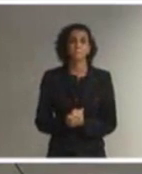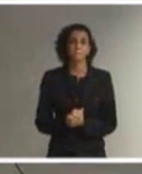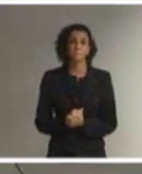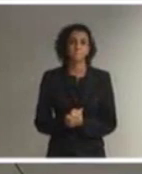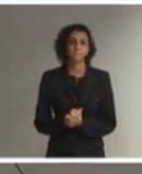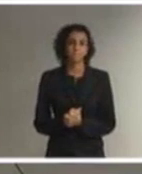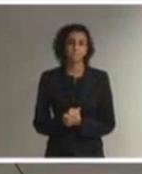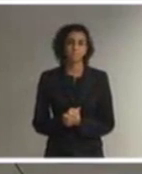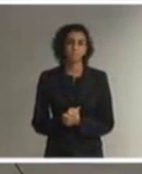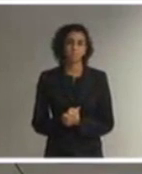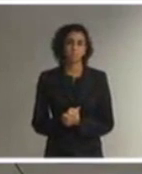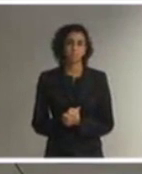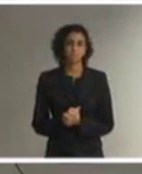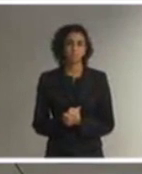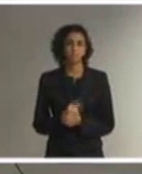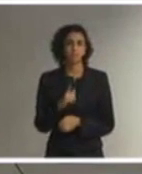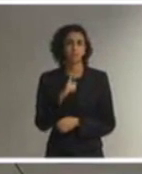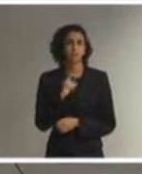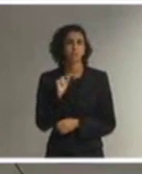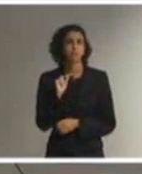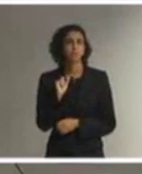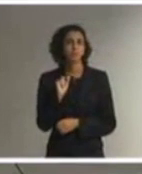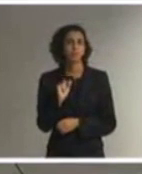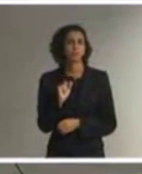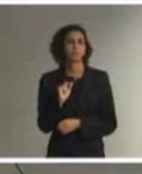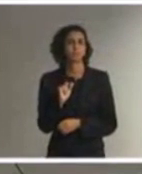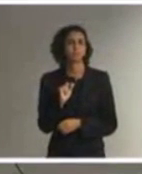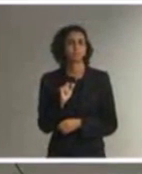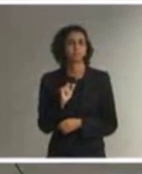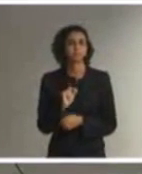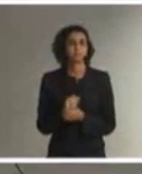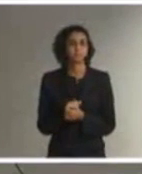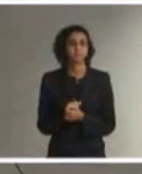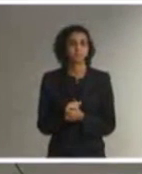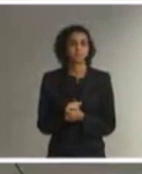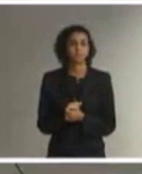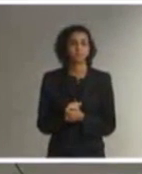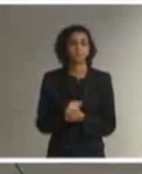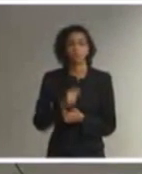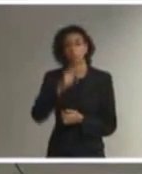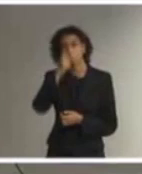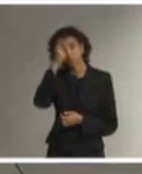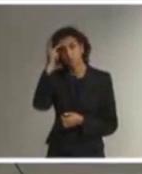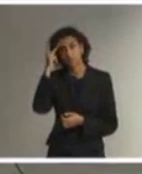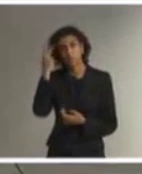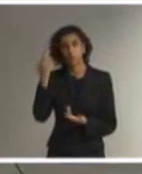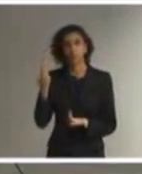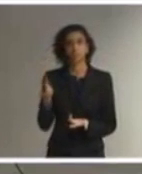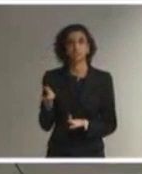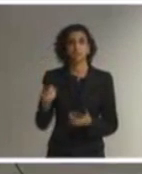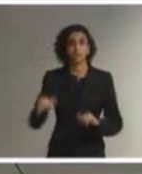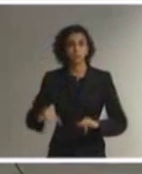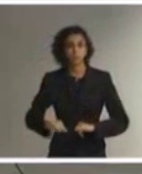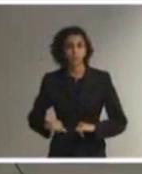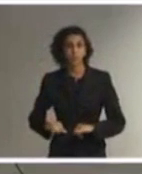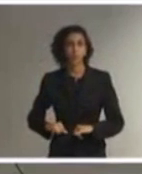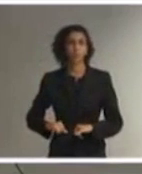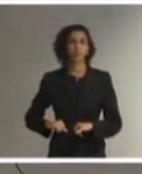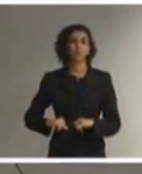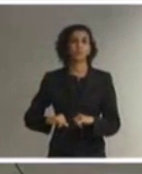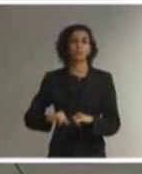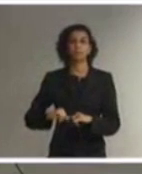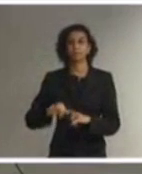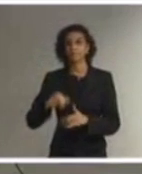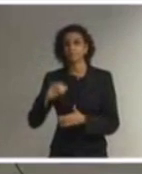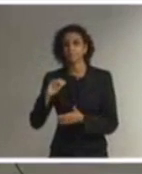a grande pergunta que muitos dos que são ameaçados ou têm os seus direitos de vida impendiados